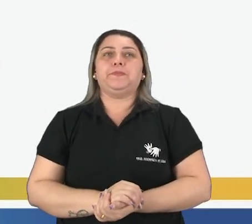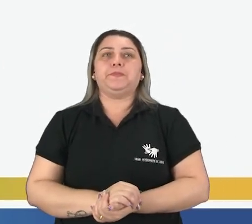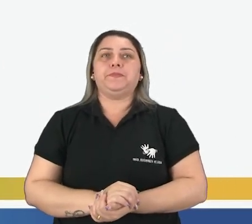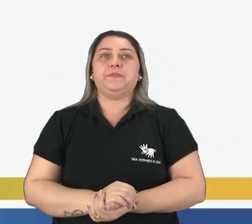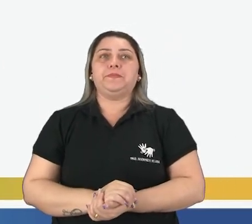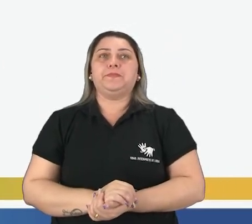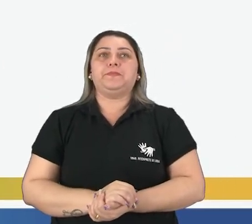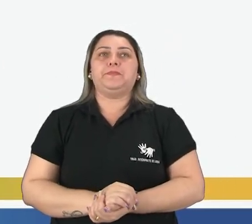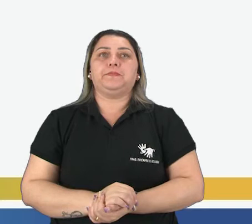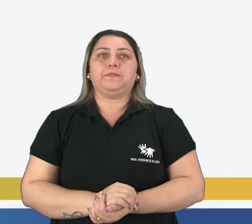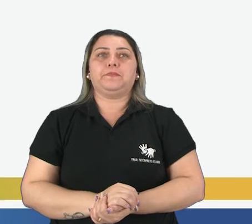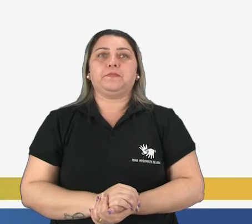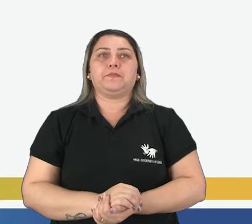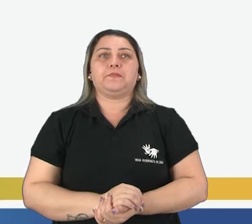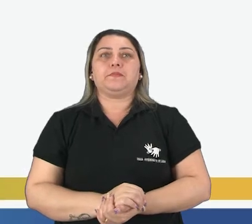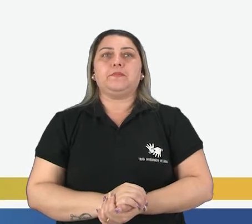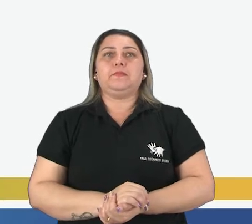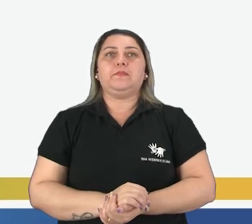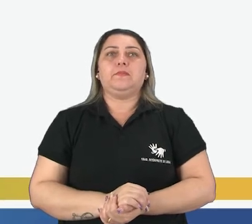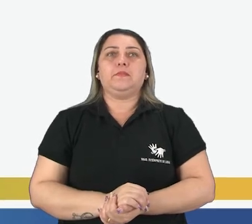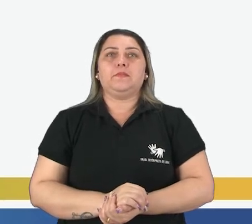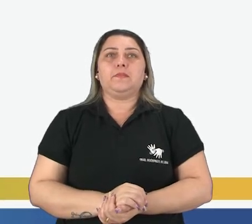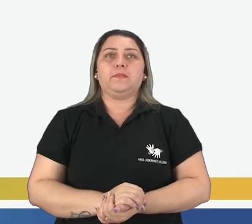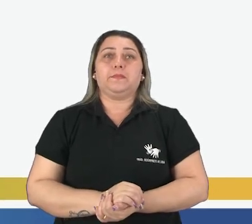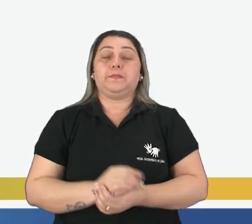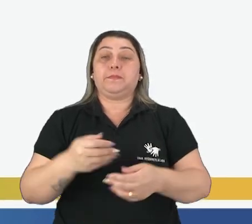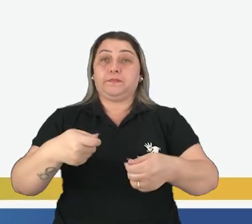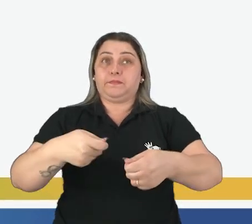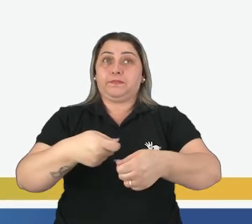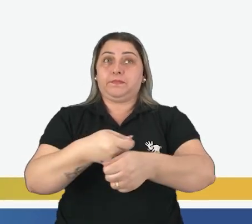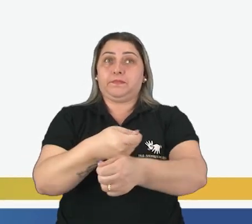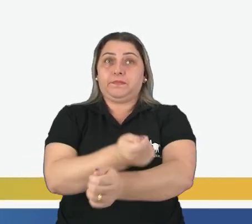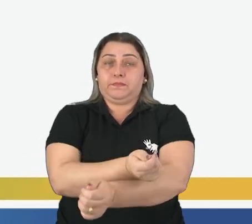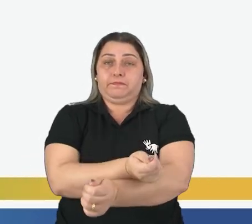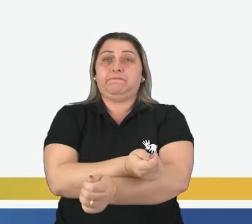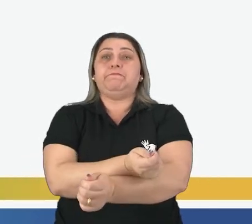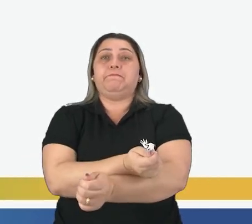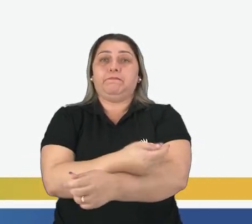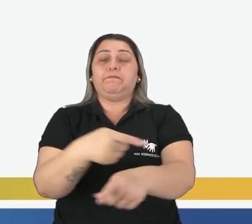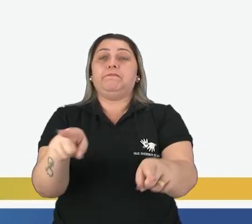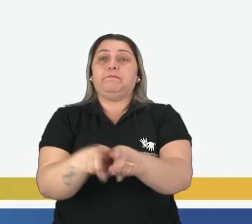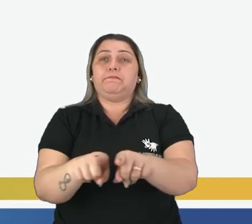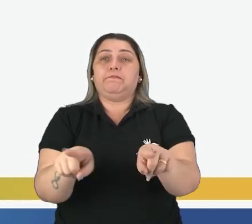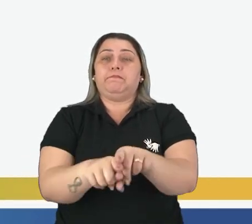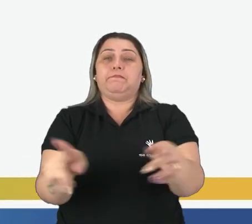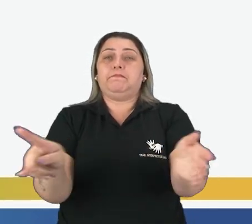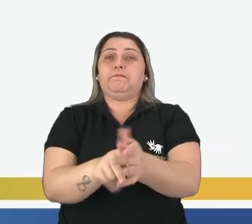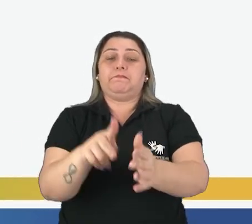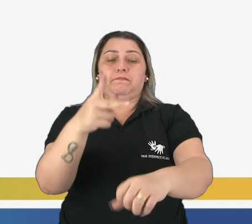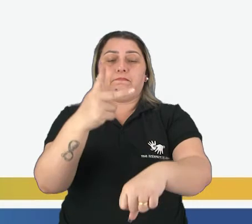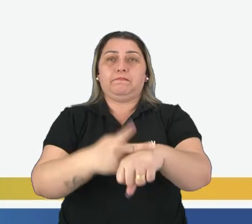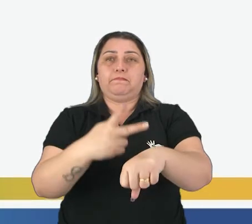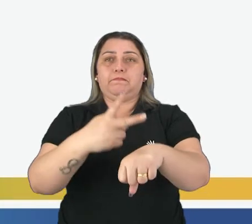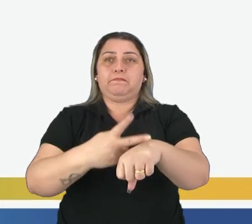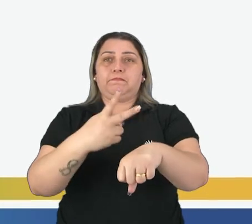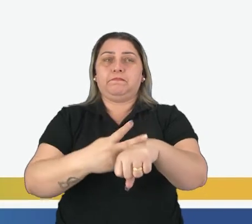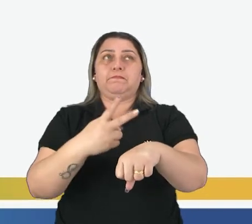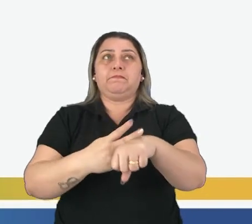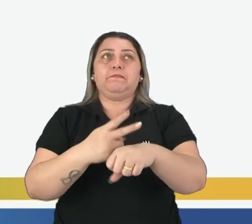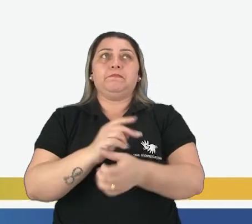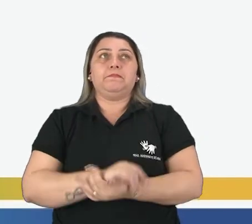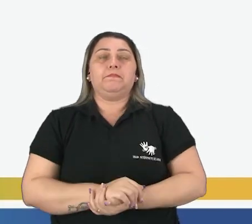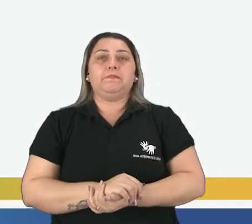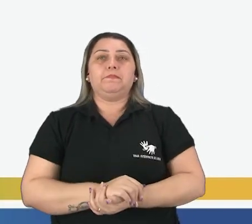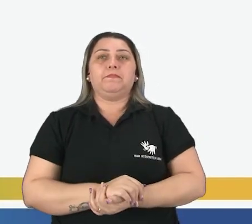As louças, no caso aqui, são aquelas panelas, né? Que também tem um tipo de produto um pouco mais,